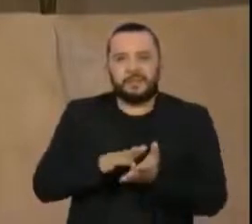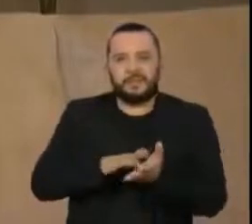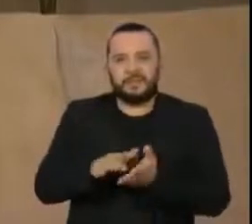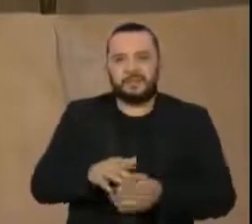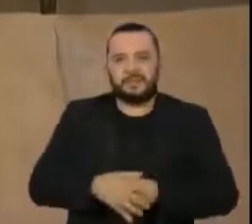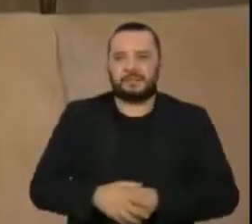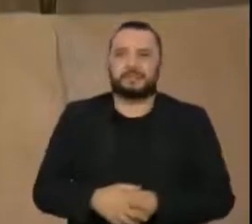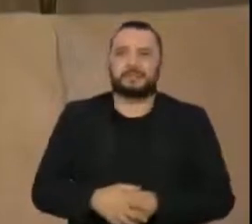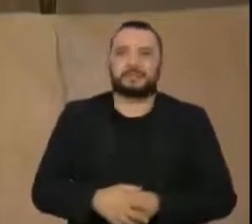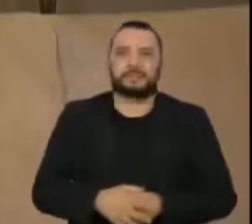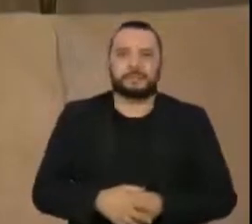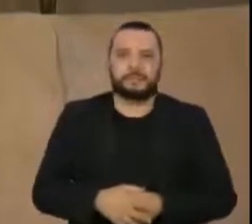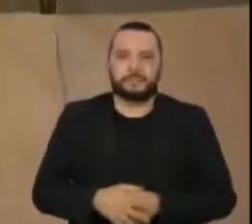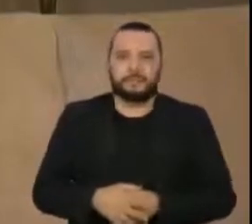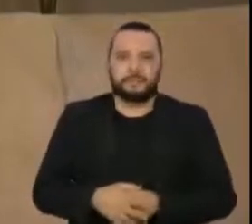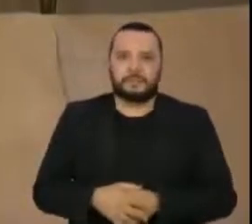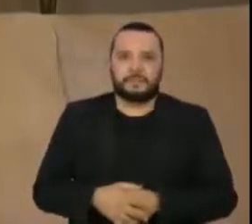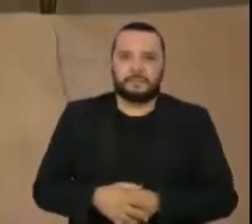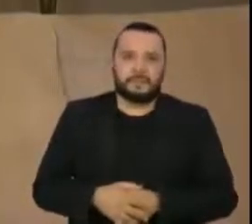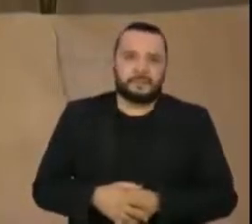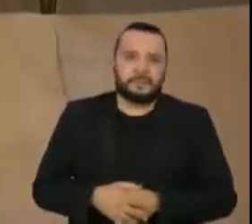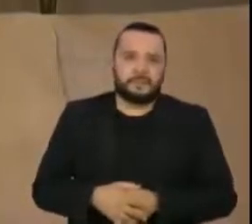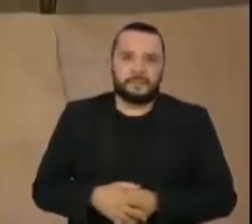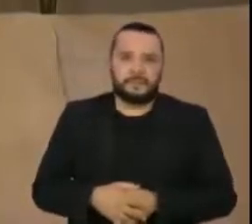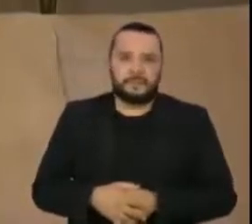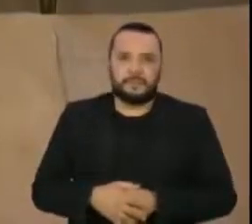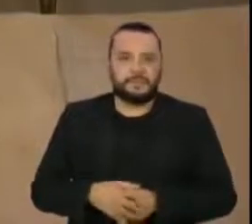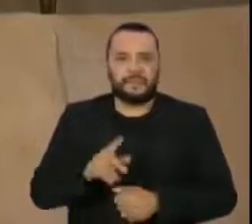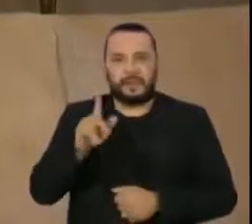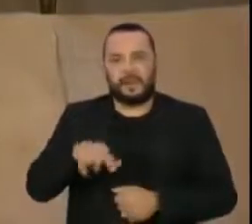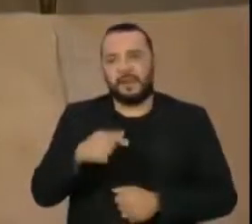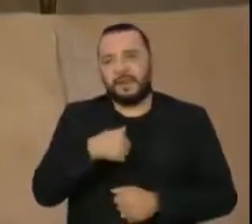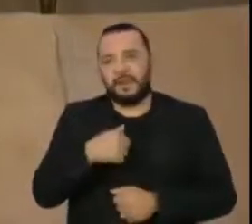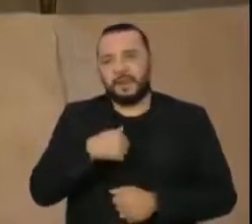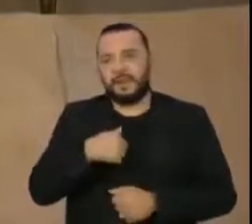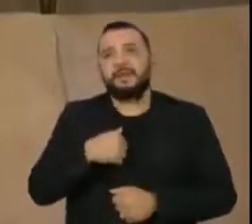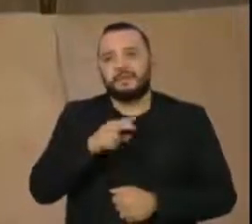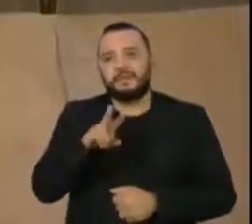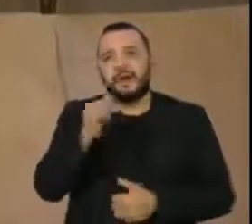Por favor, Natália. Ou desculpa, não sei. Desculpa antecipada. Boa.